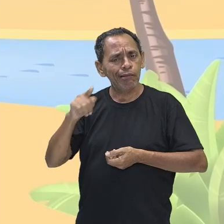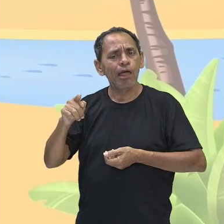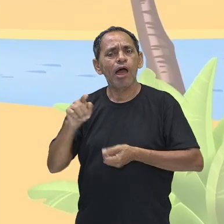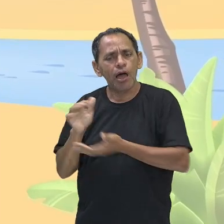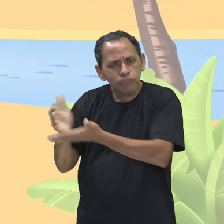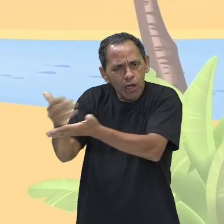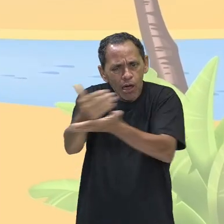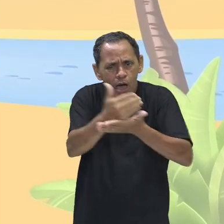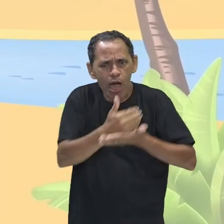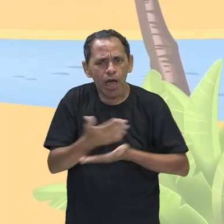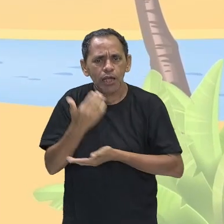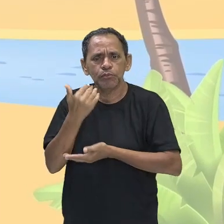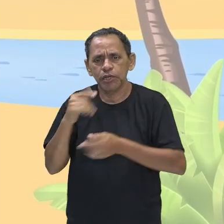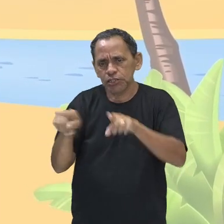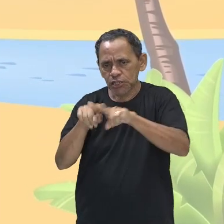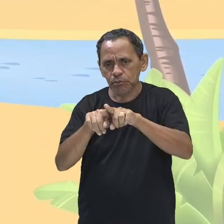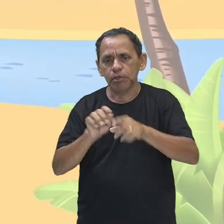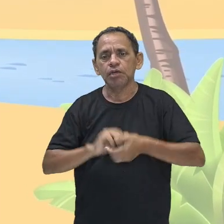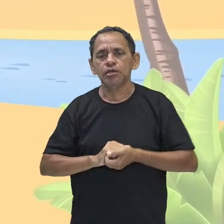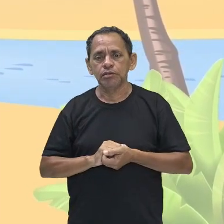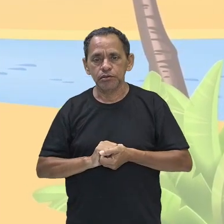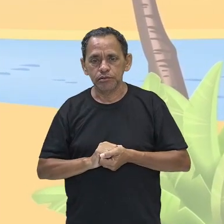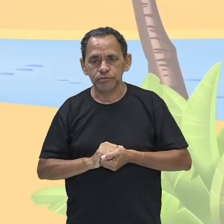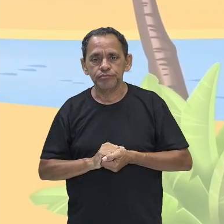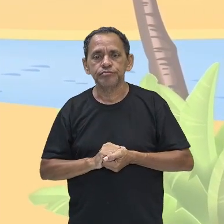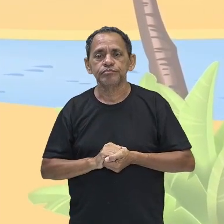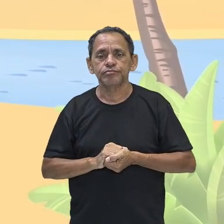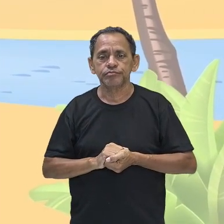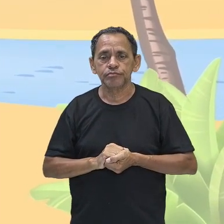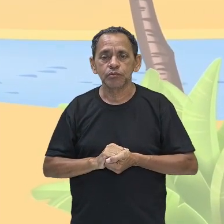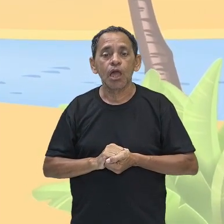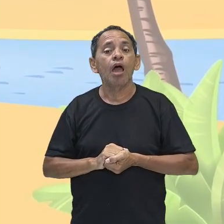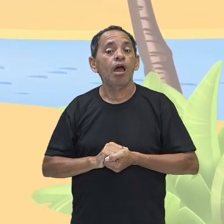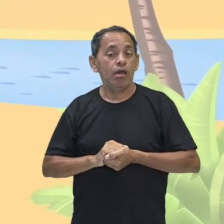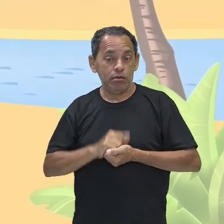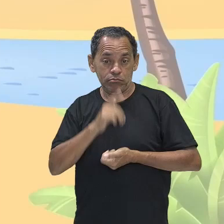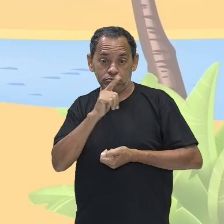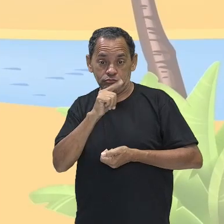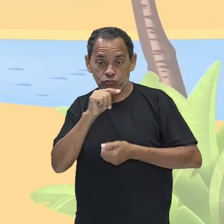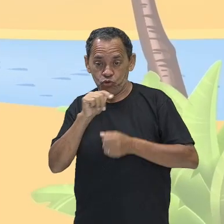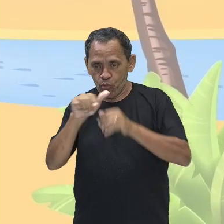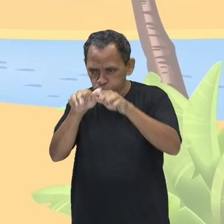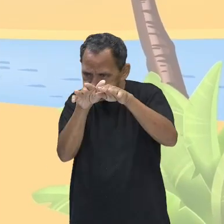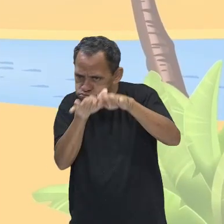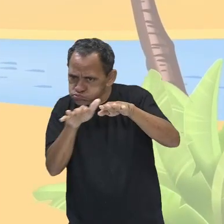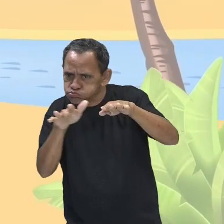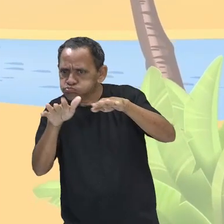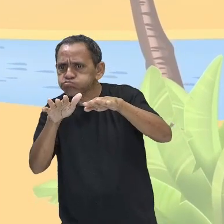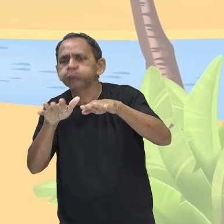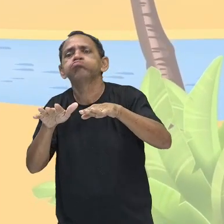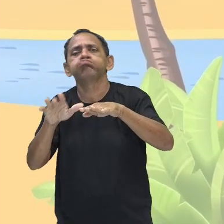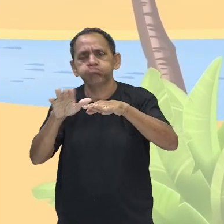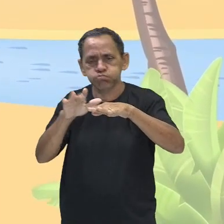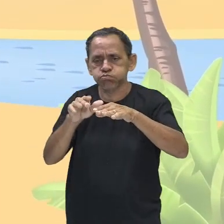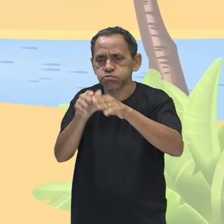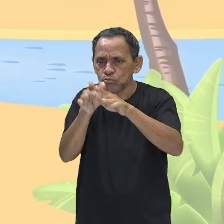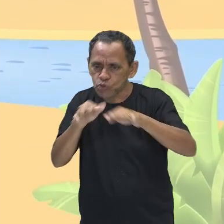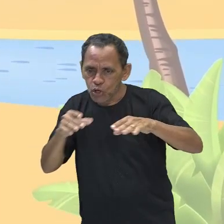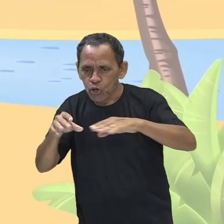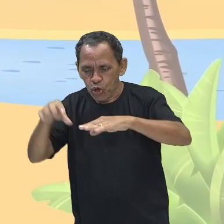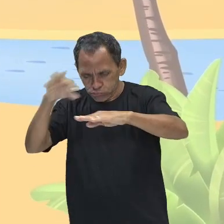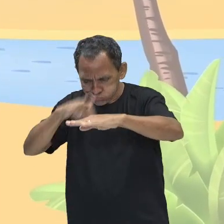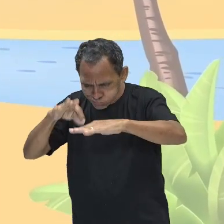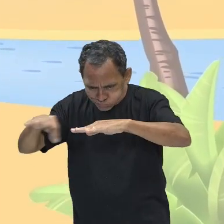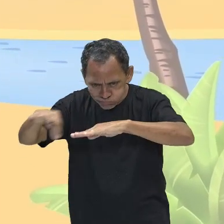alimentos. E, ao mesmo tempo, as águas do Nilo, elas fazem, então, a fertilização do solo, aonde eles